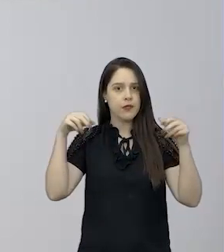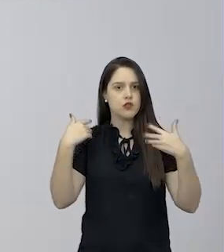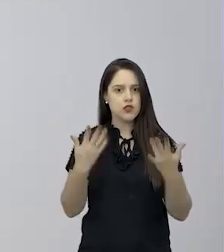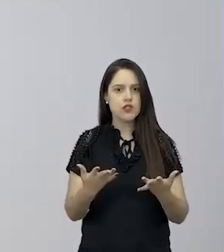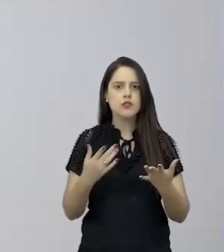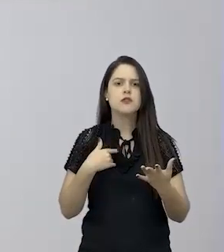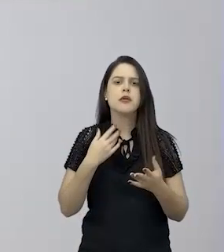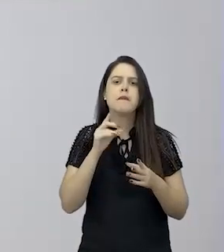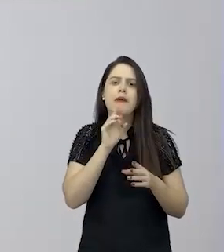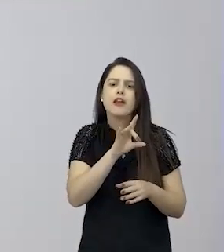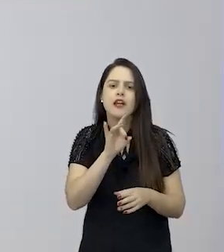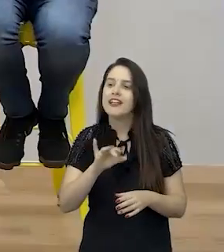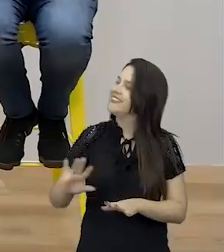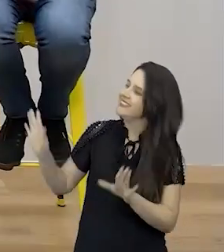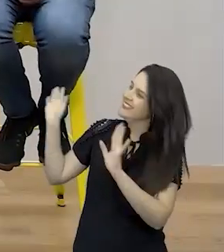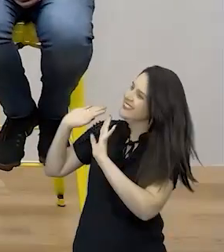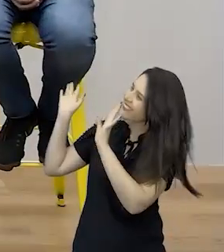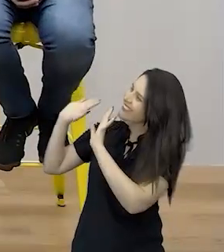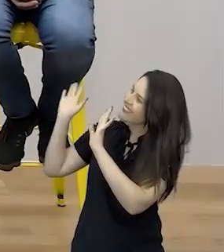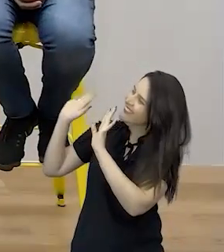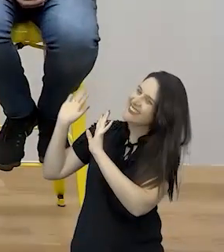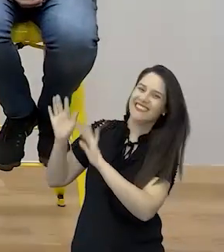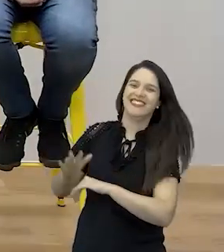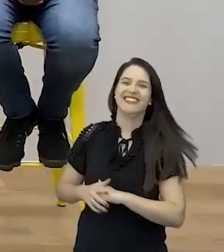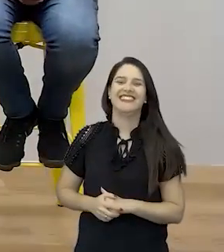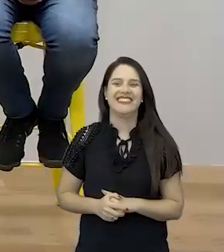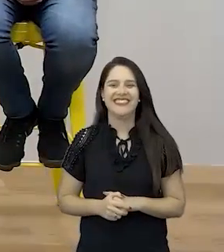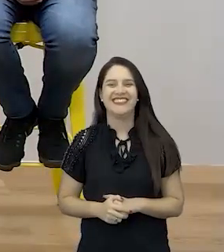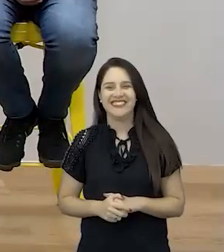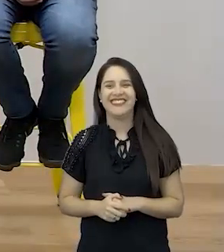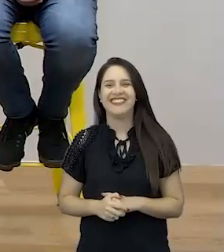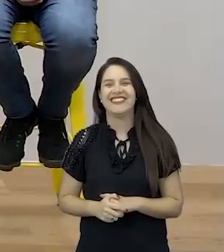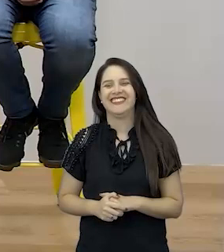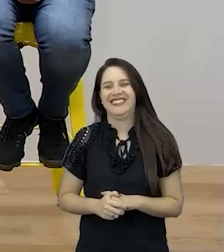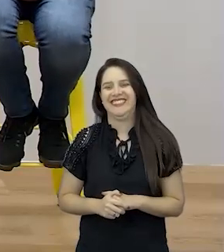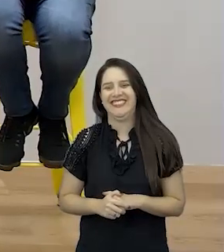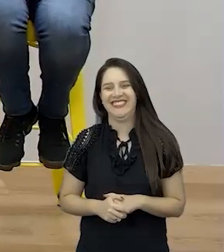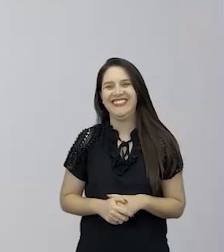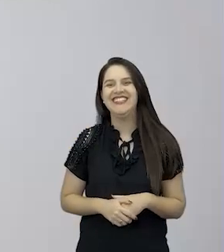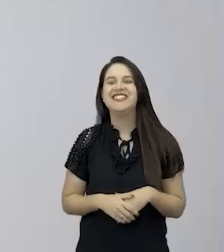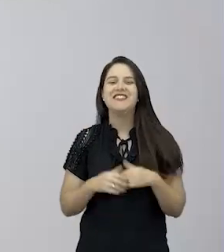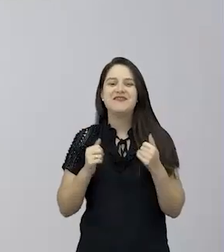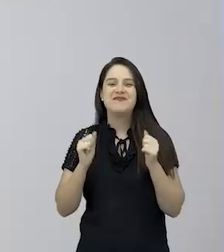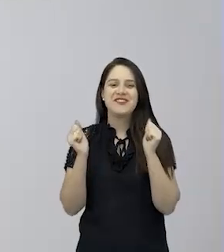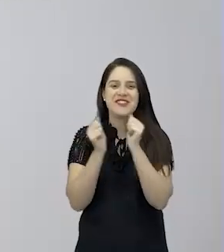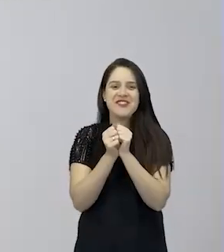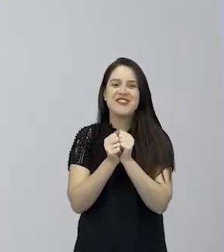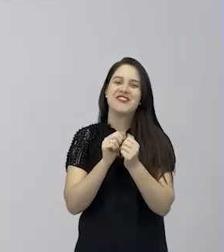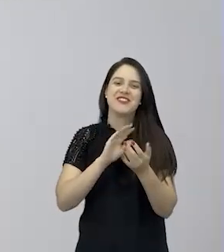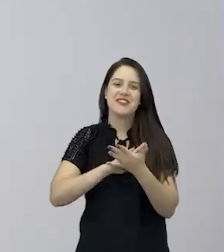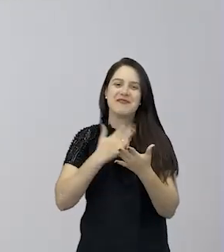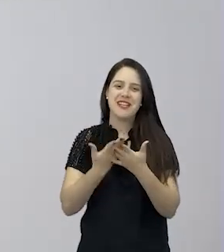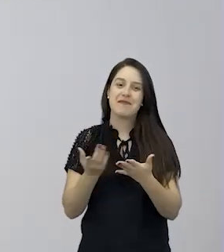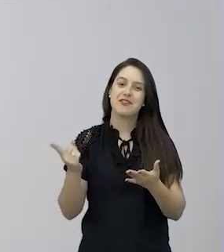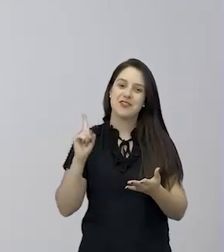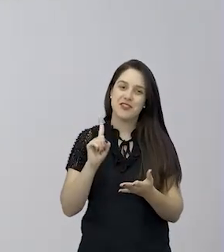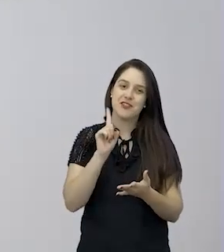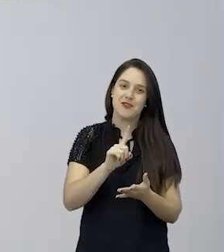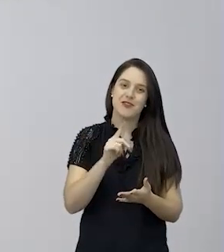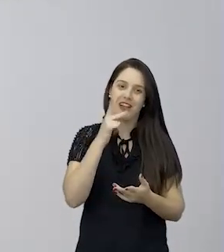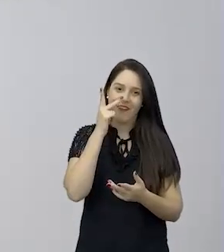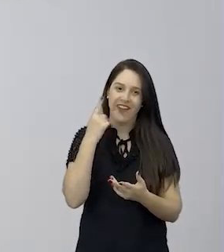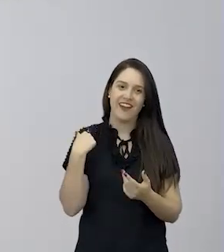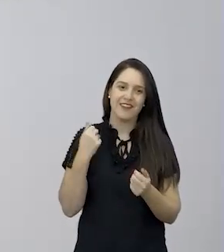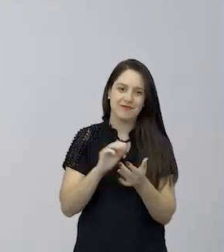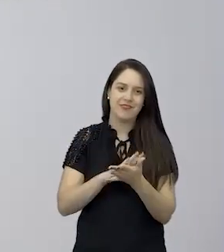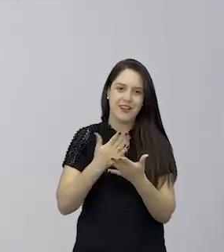E a gente está aqui com a Kauene também, seja muito bem-vindo a essa aula, muito bom, muito bom. Sempre bom estar aí com os nossos intérpretes de Libras, que levam a nossa